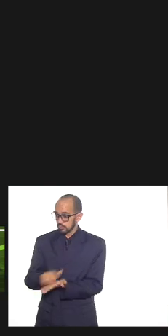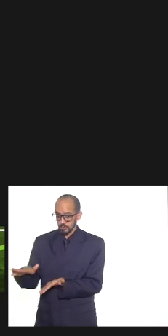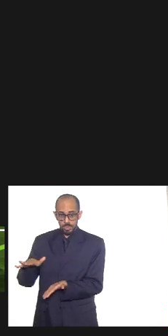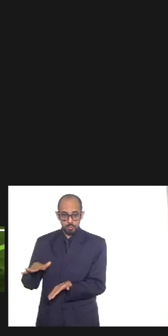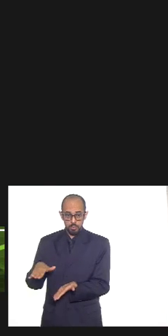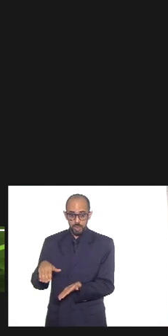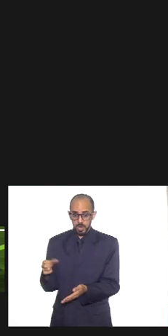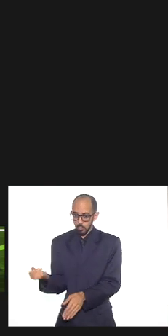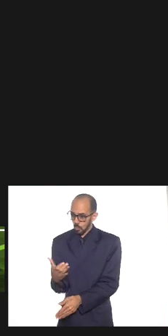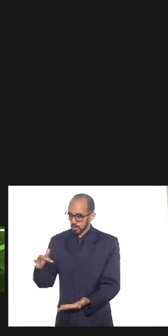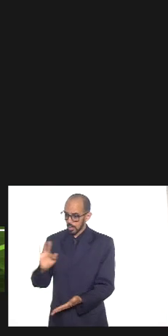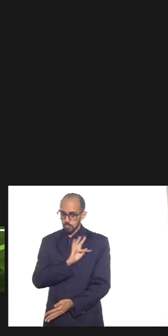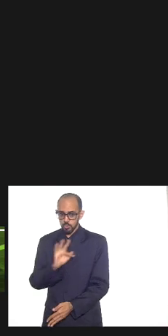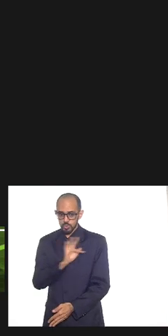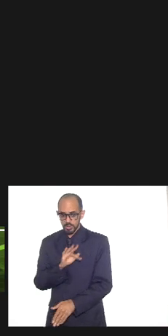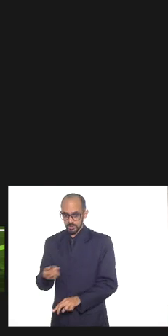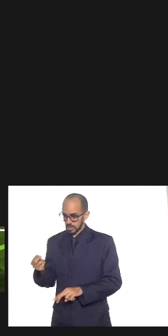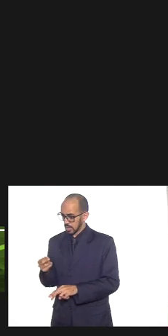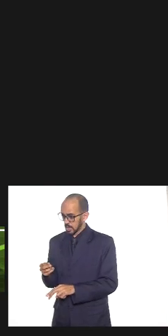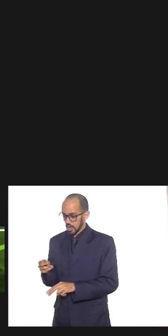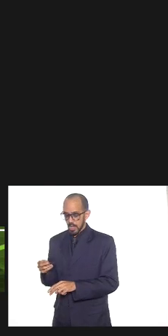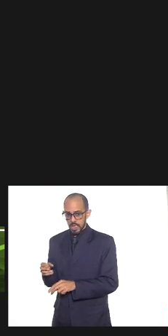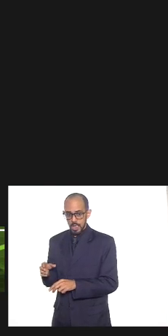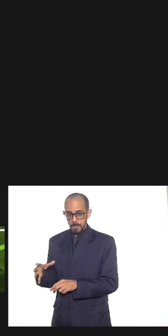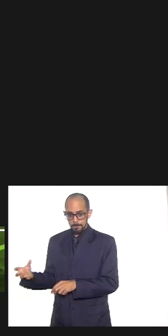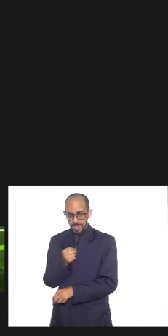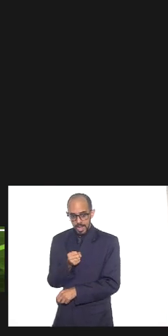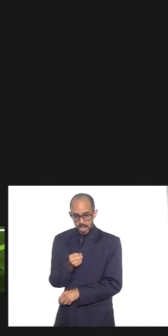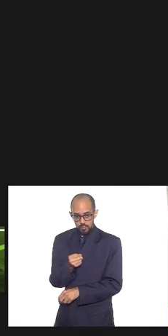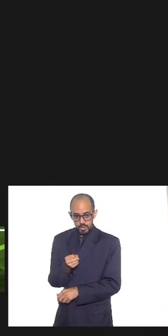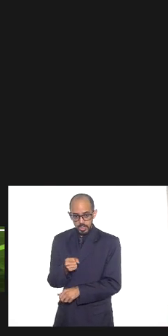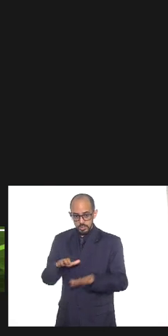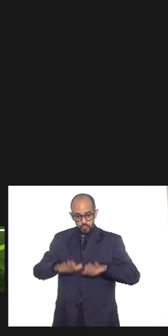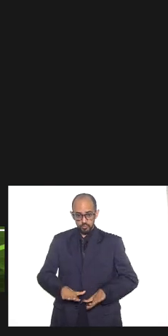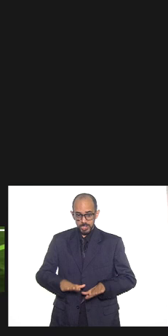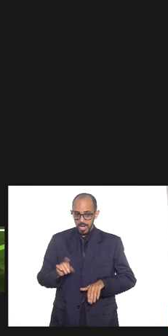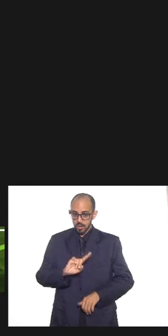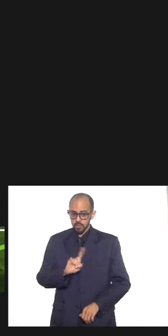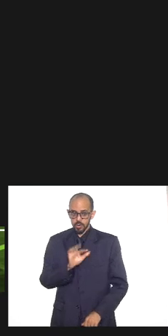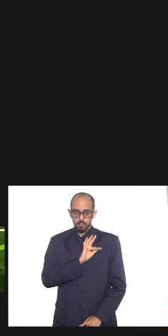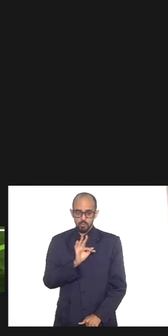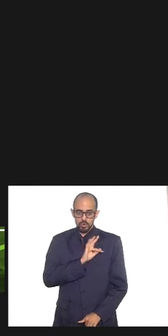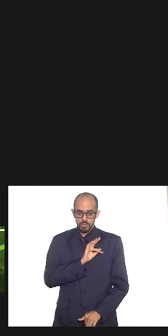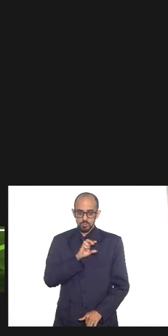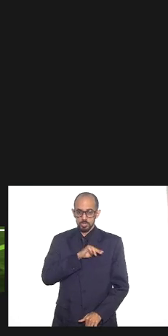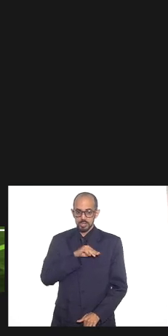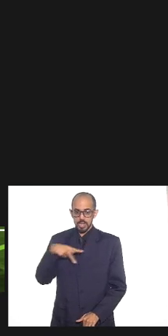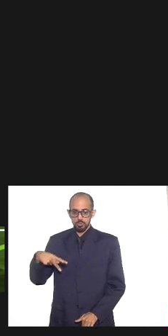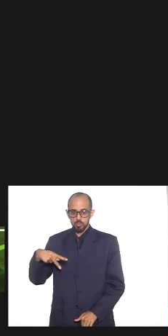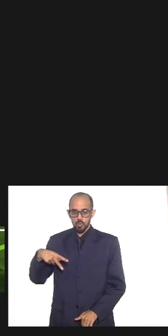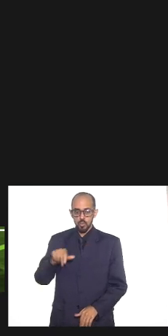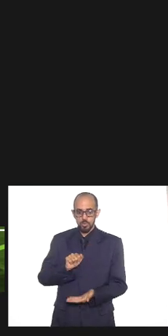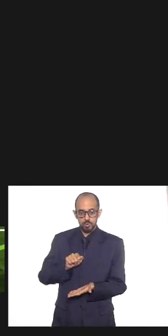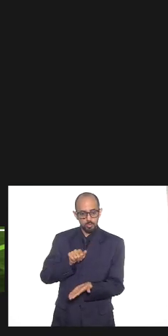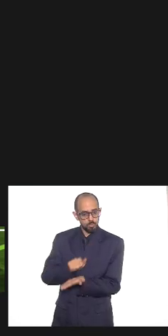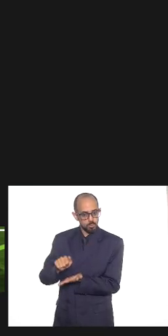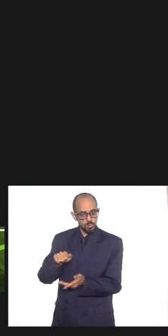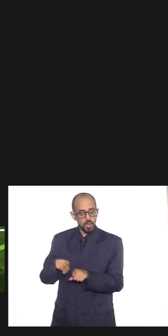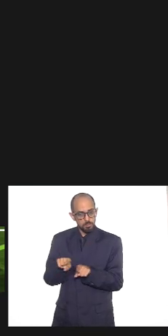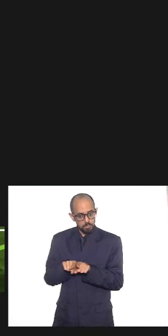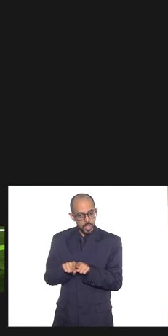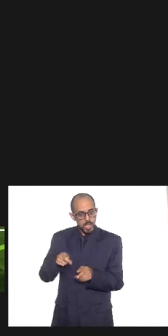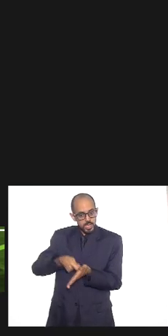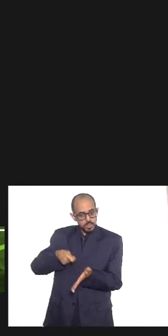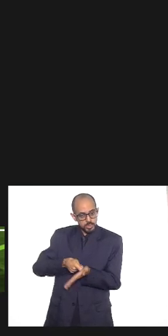polícia apreendia de tudo eles não ficavam na polícia eles seguiam o ministério público denunciava o judiciário apreciava a